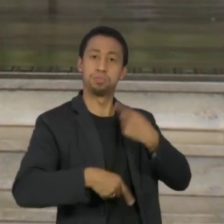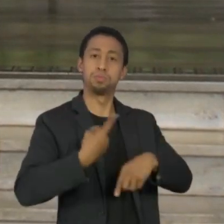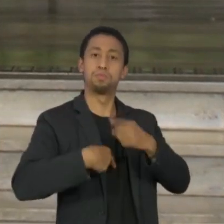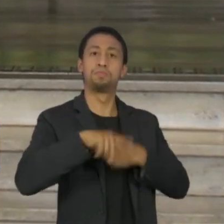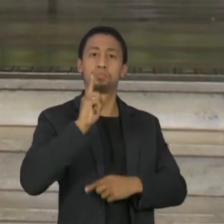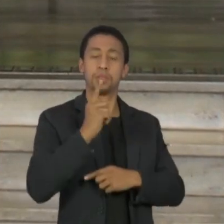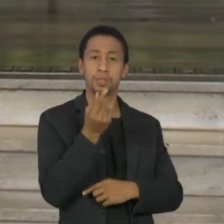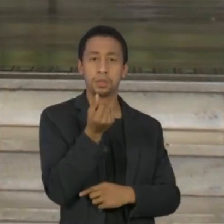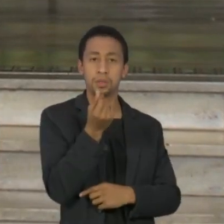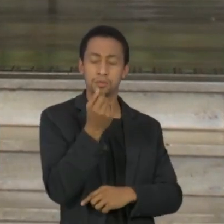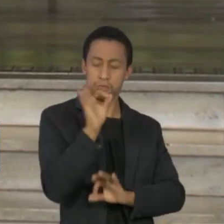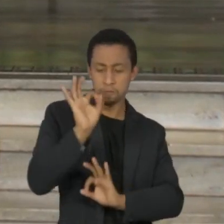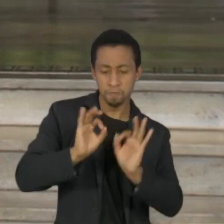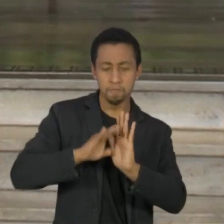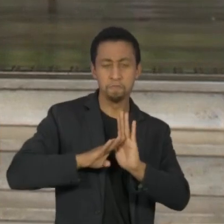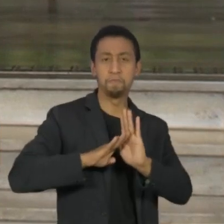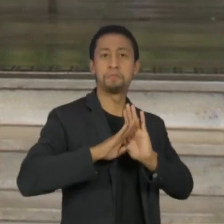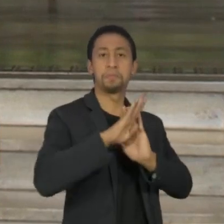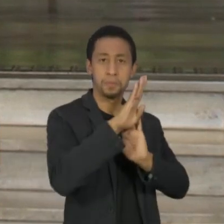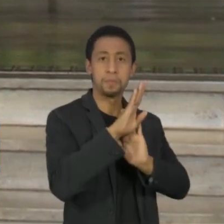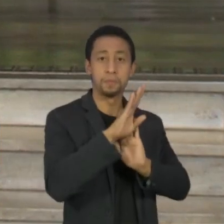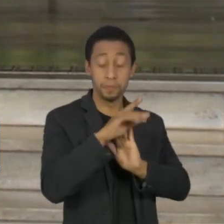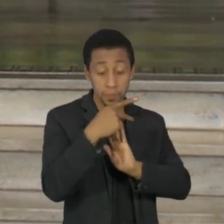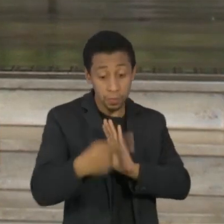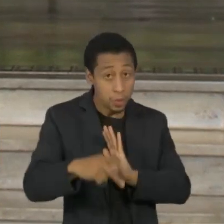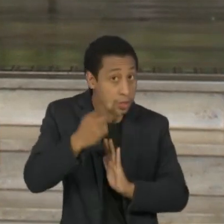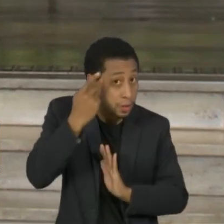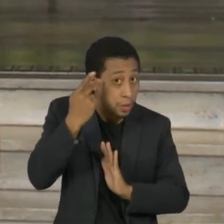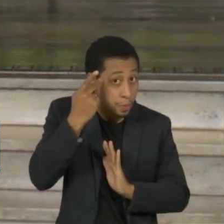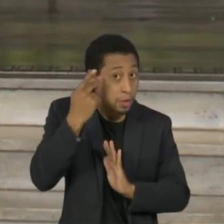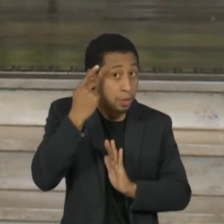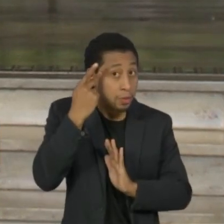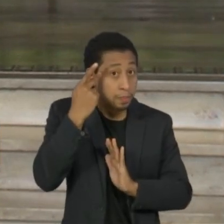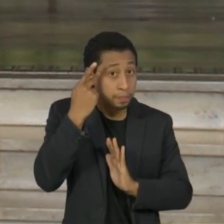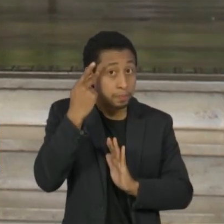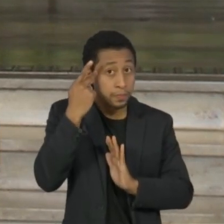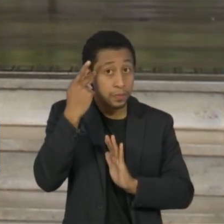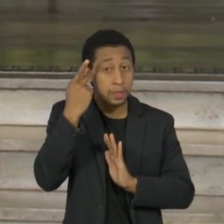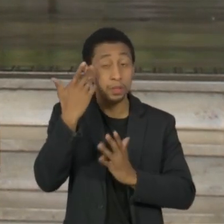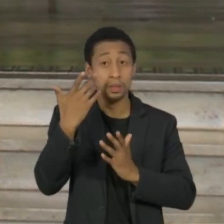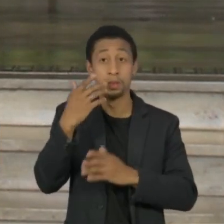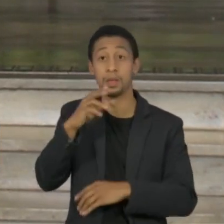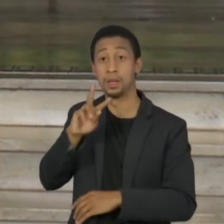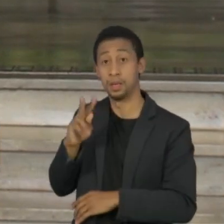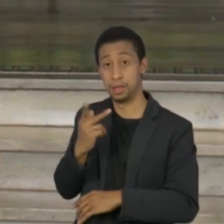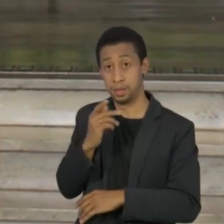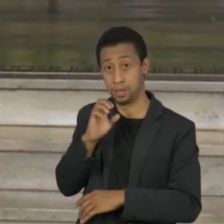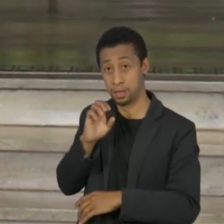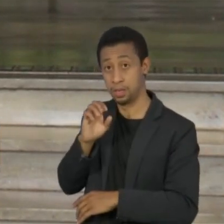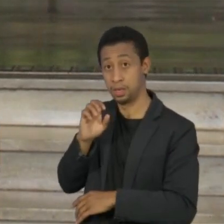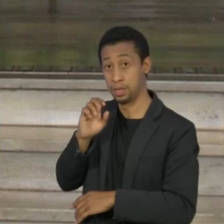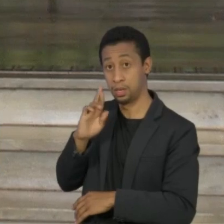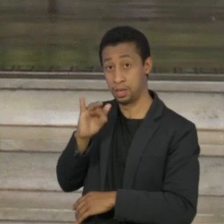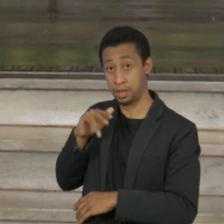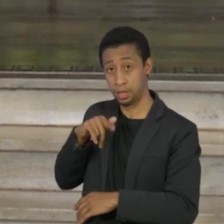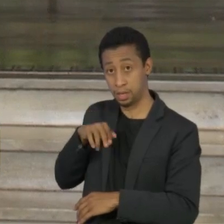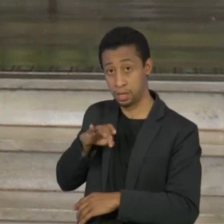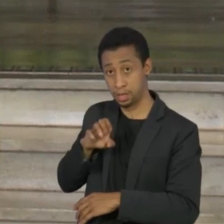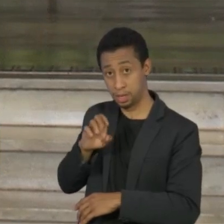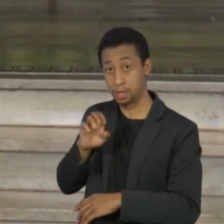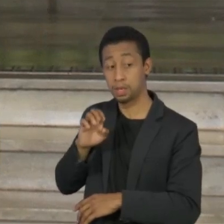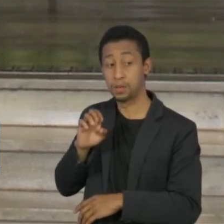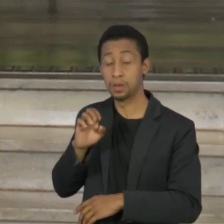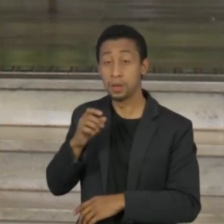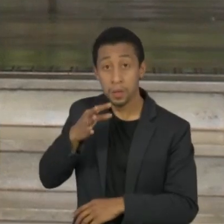preparando para São Paulo e que tem na figura de Henrique Meirelles, aquele que será